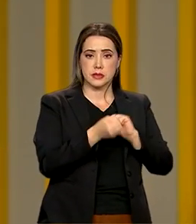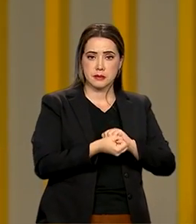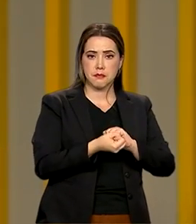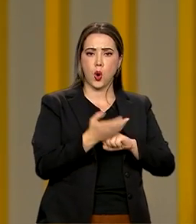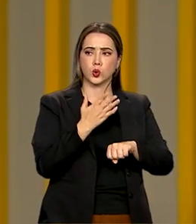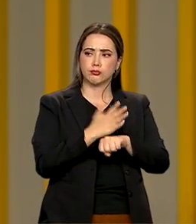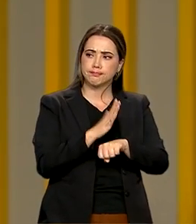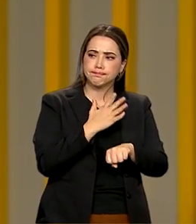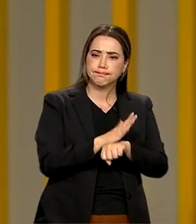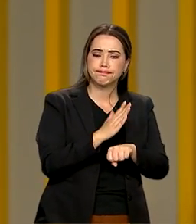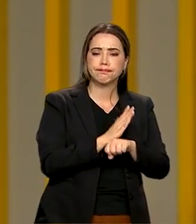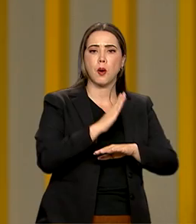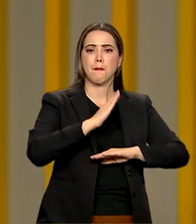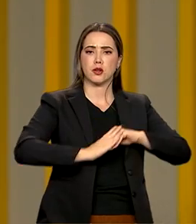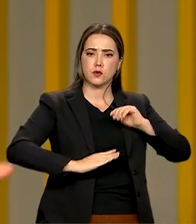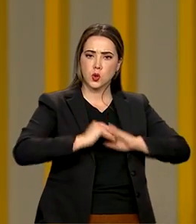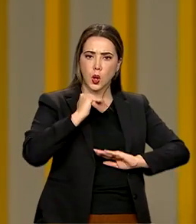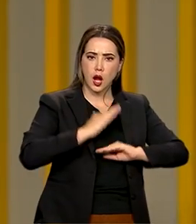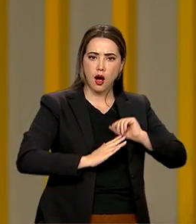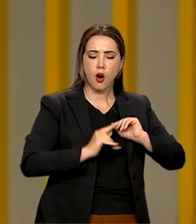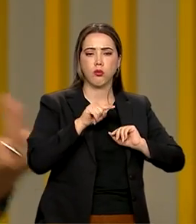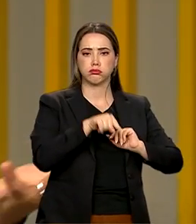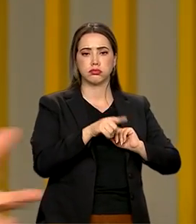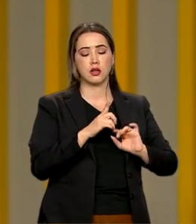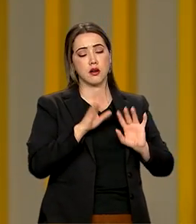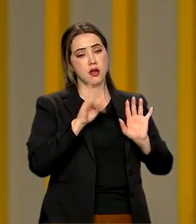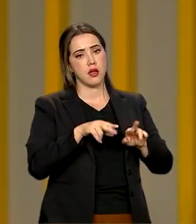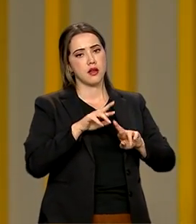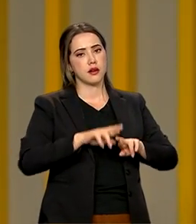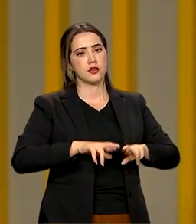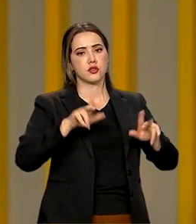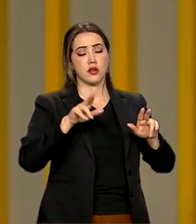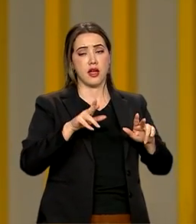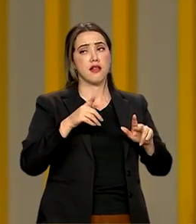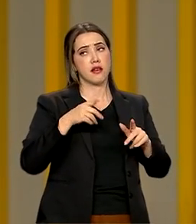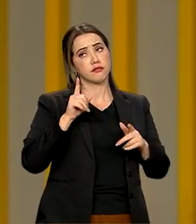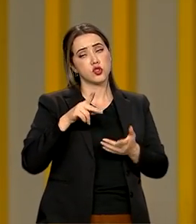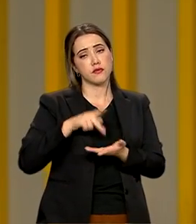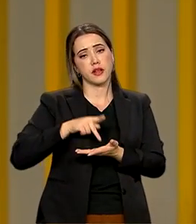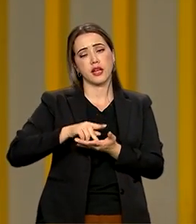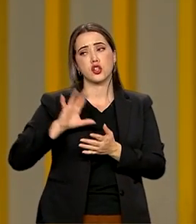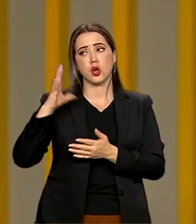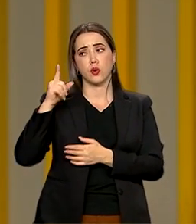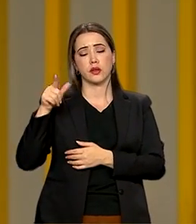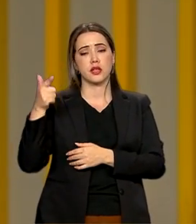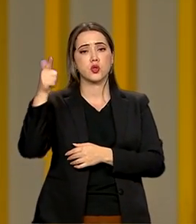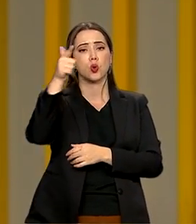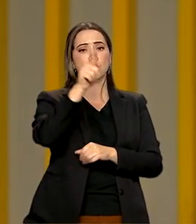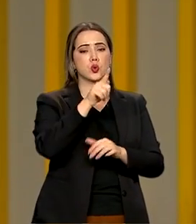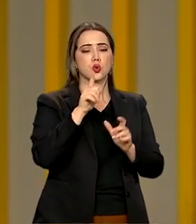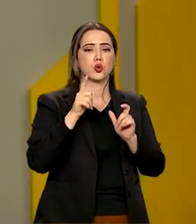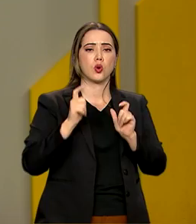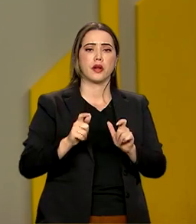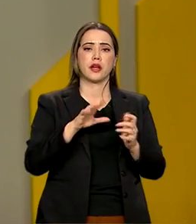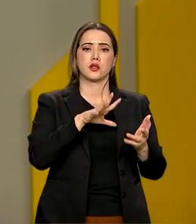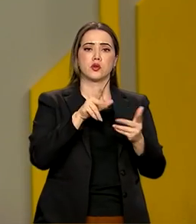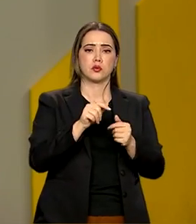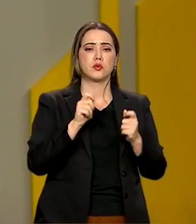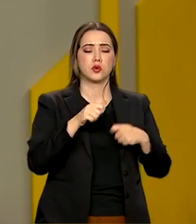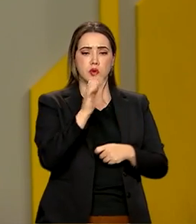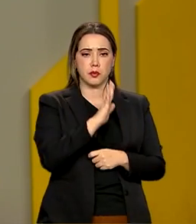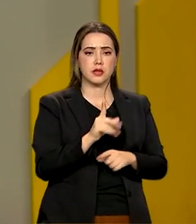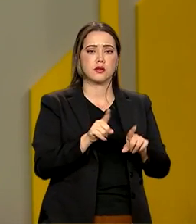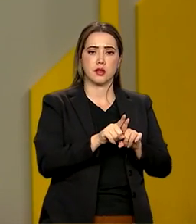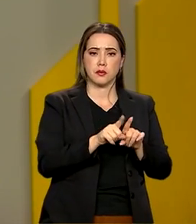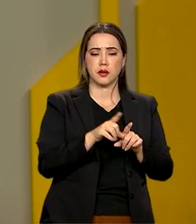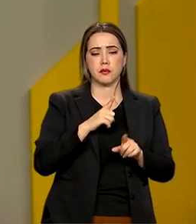de elite, ele é uma realidade em vários lugares do mundo e no Brasil também tem como se beneficiar disso. Agora, uma outra coisa